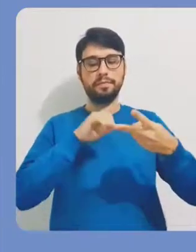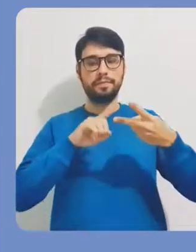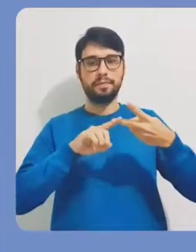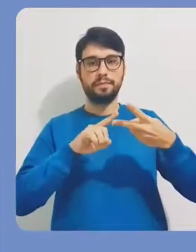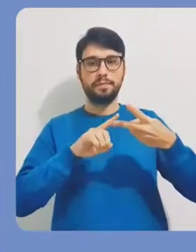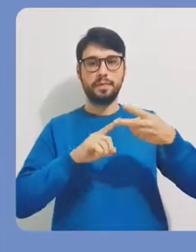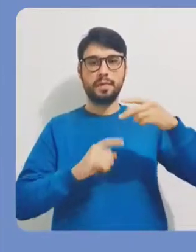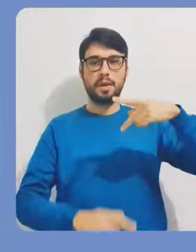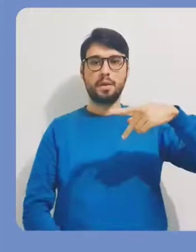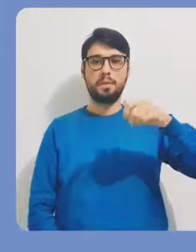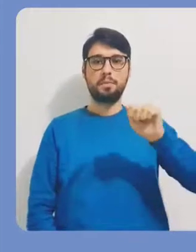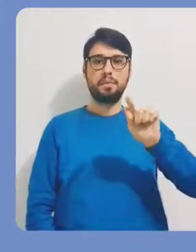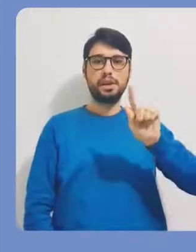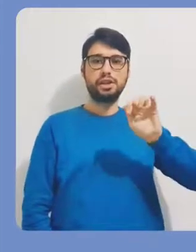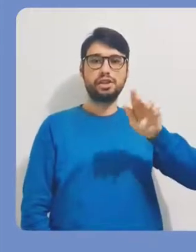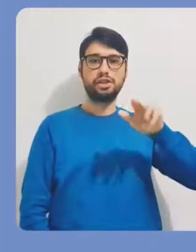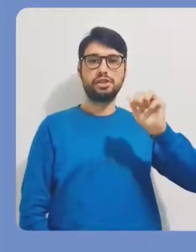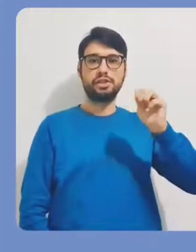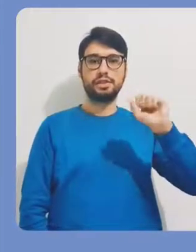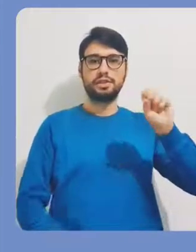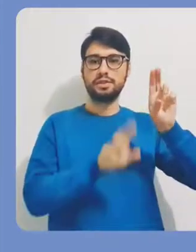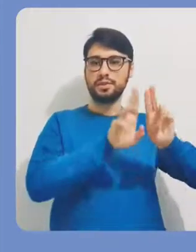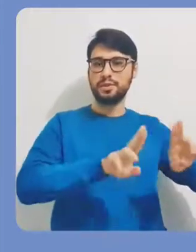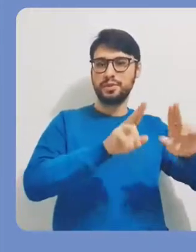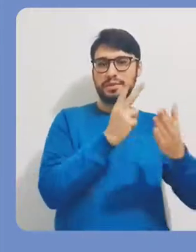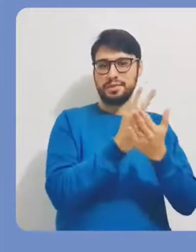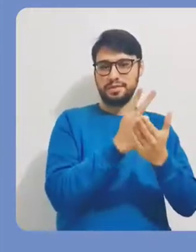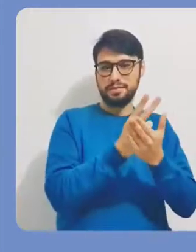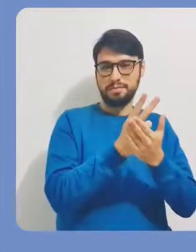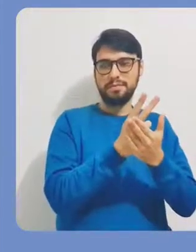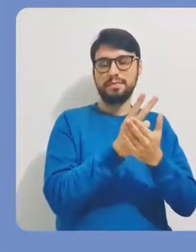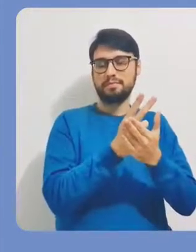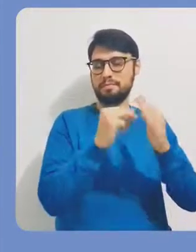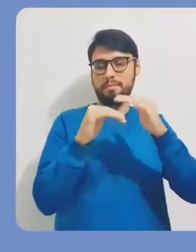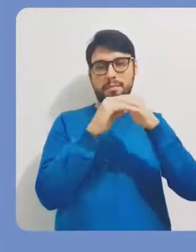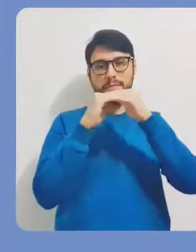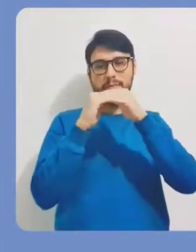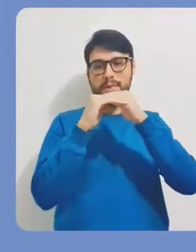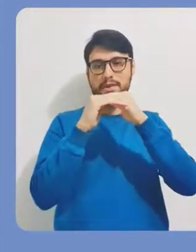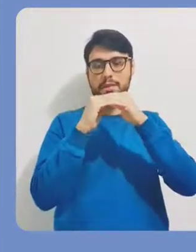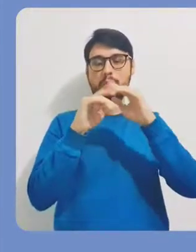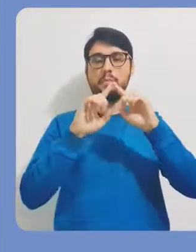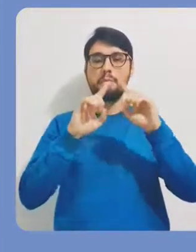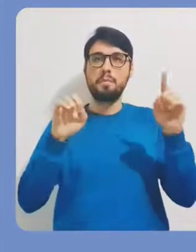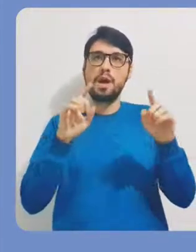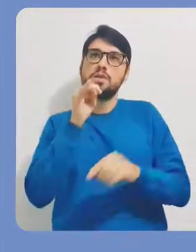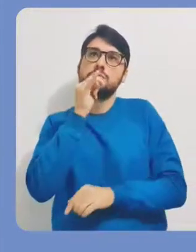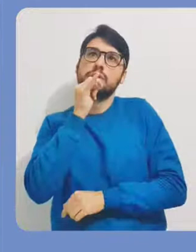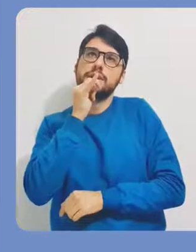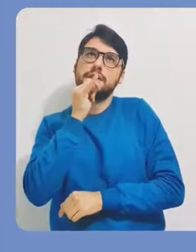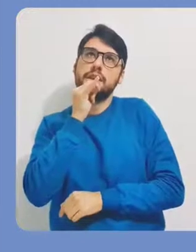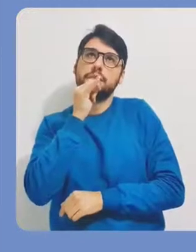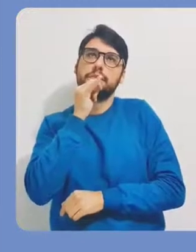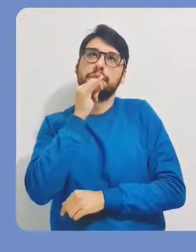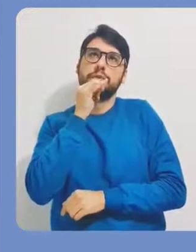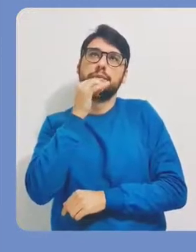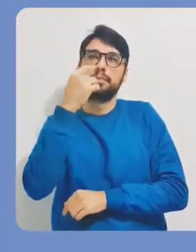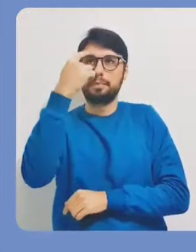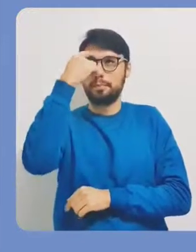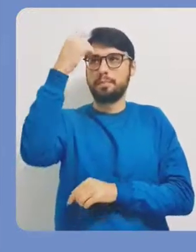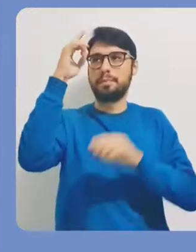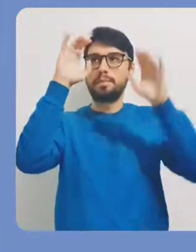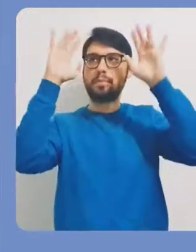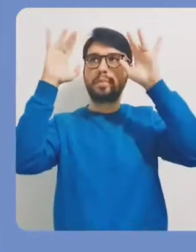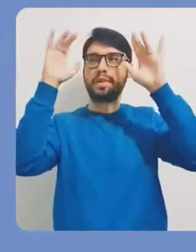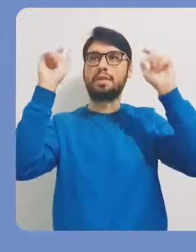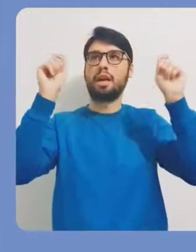UFSC. Então, sempre aparecem todas as páginas criadas no sistema páginas UFSC. Então, aqui neste exemplo, vamos supor que